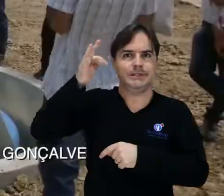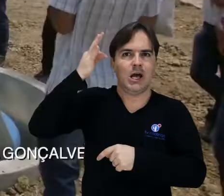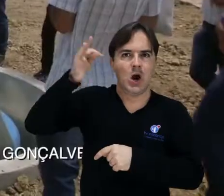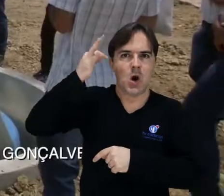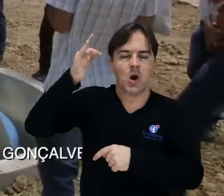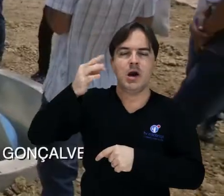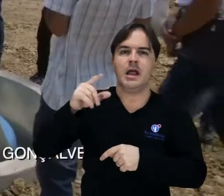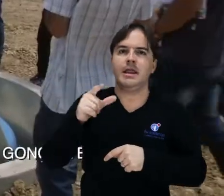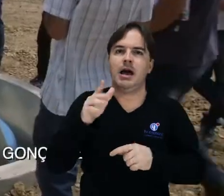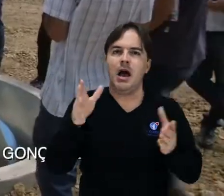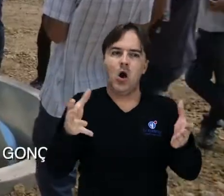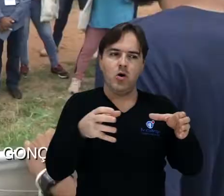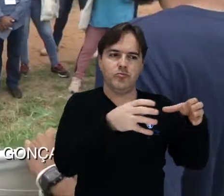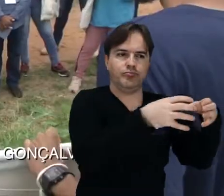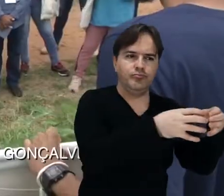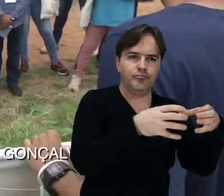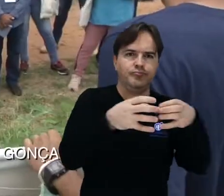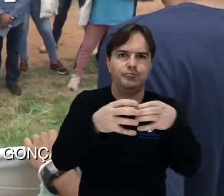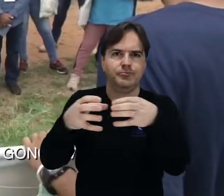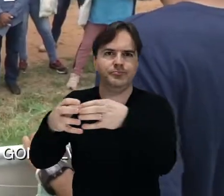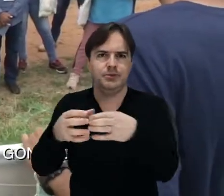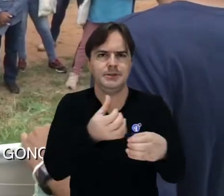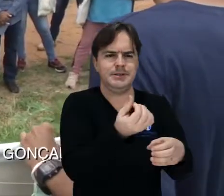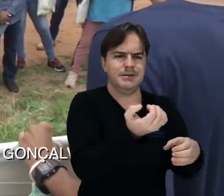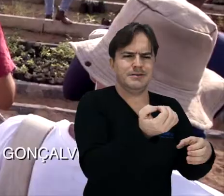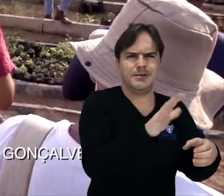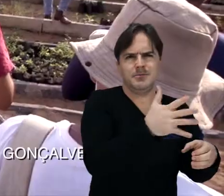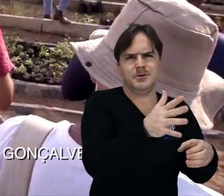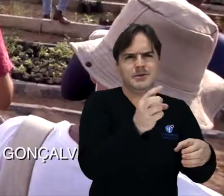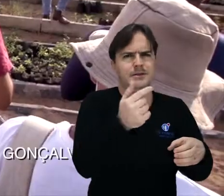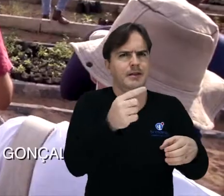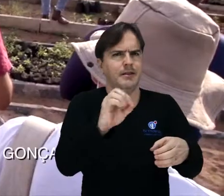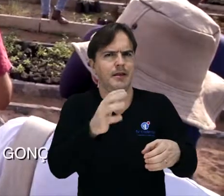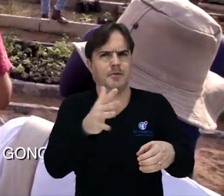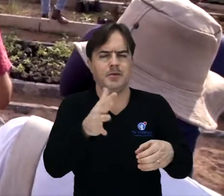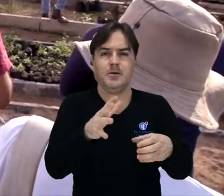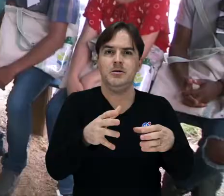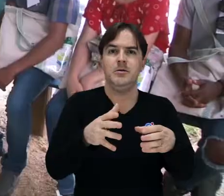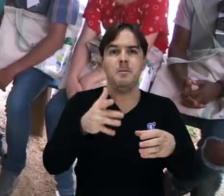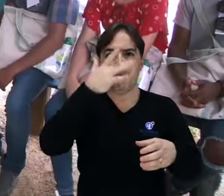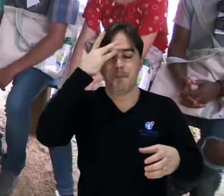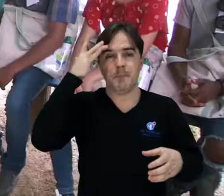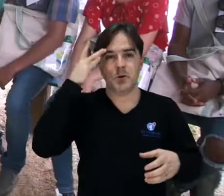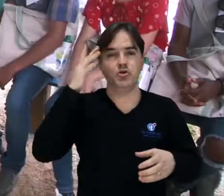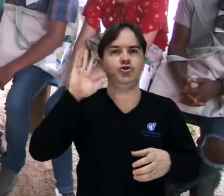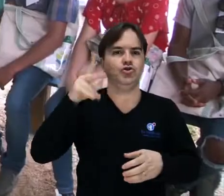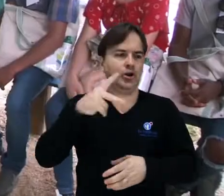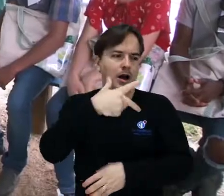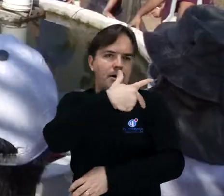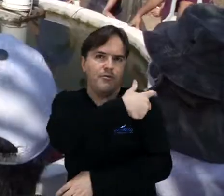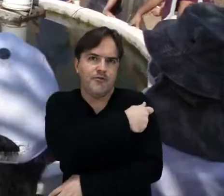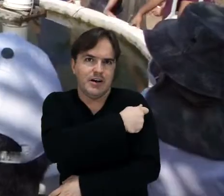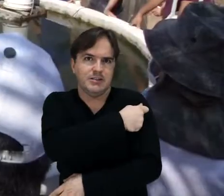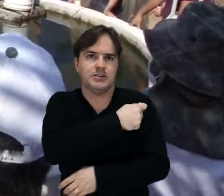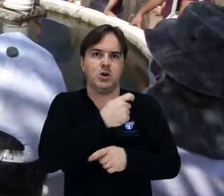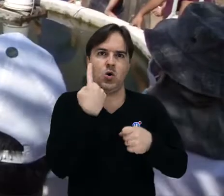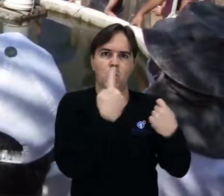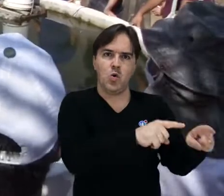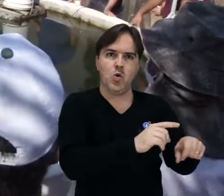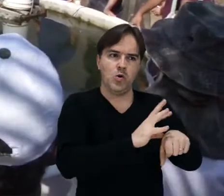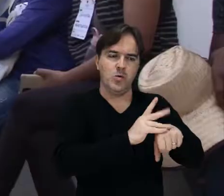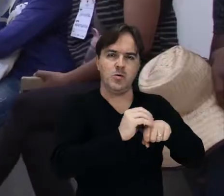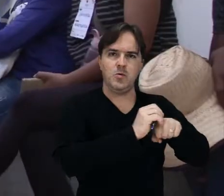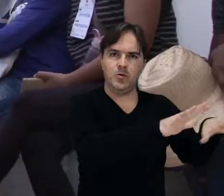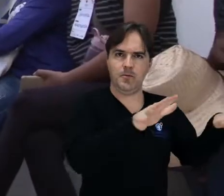menores de 70 a 80 pessoas, priorizando os que completaram o esquema de vacinação contra a Covid-19.